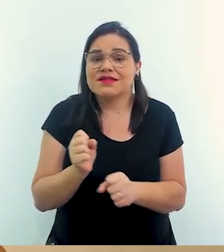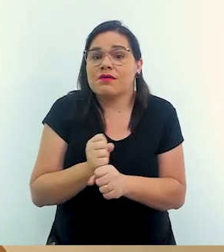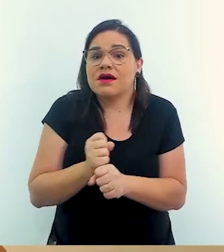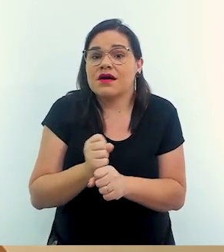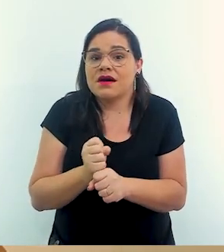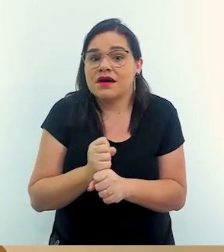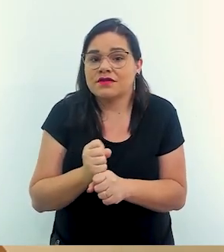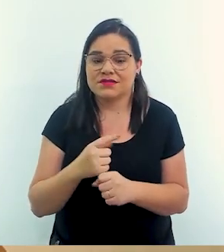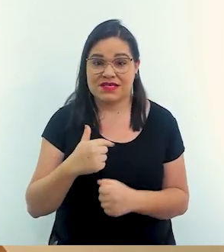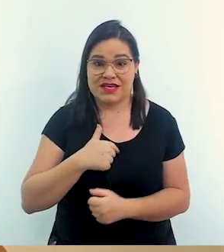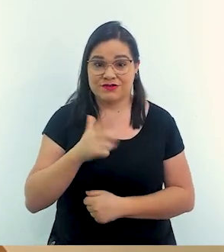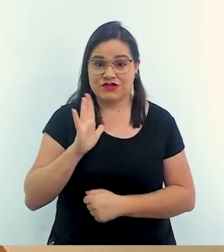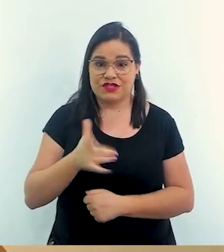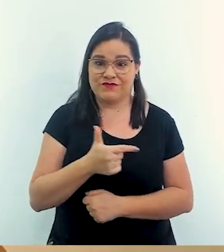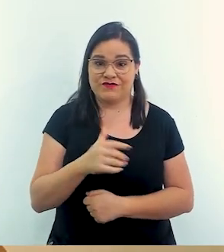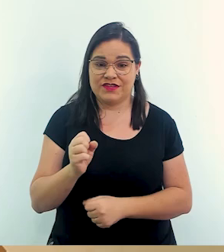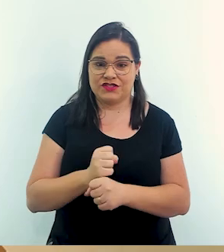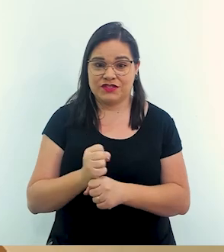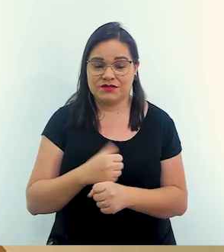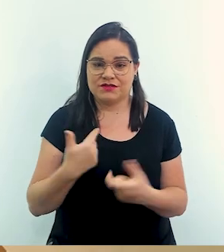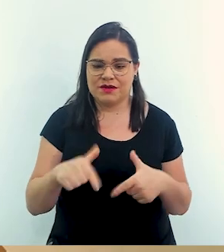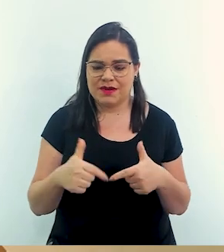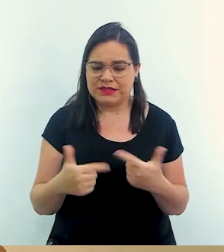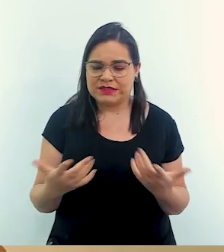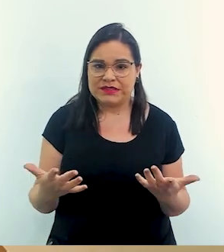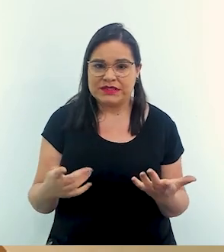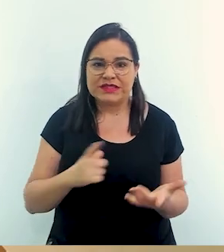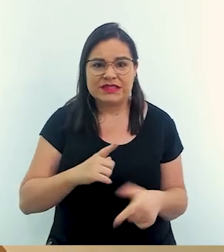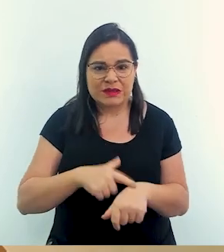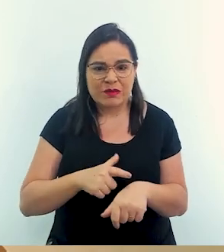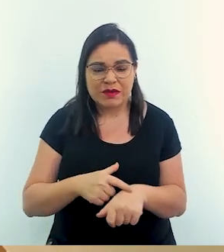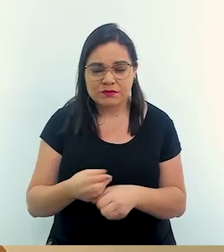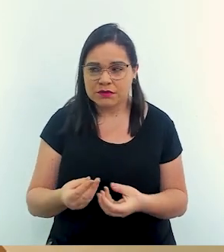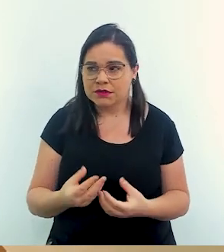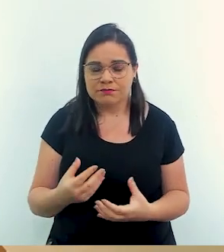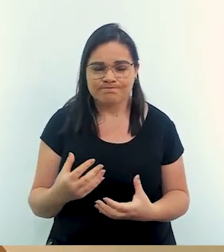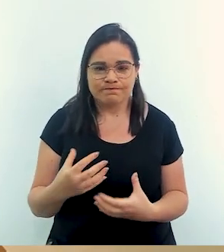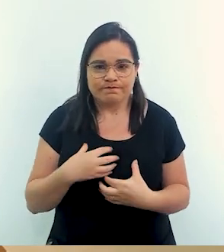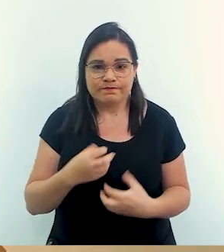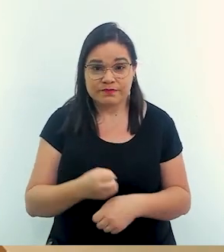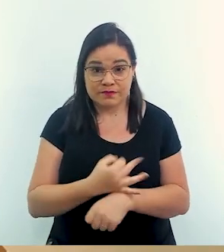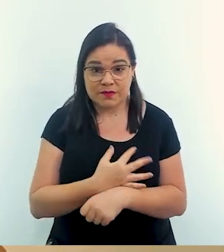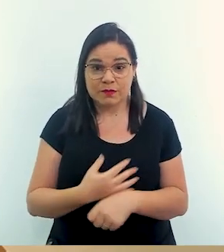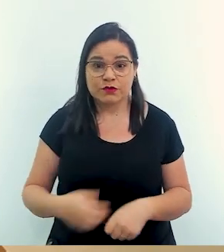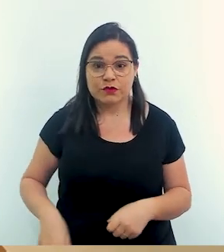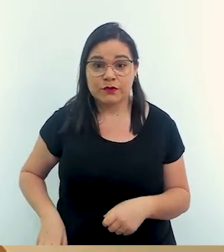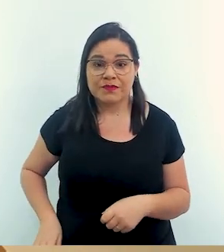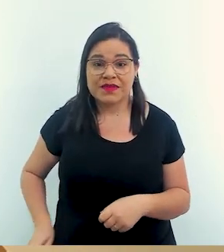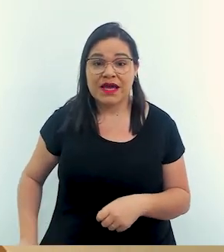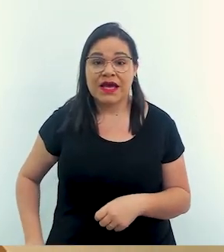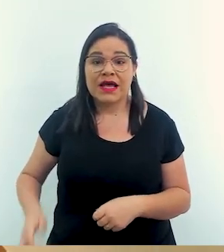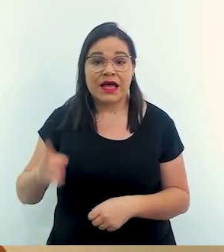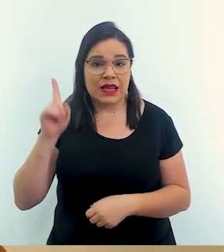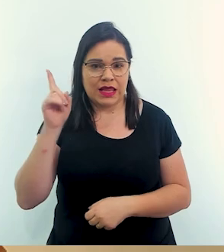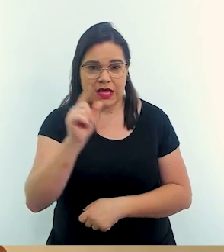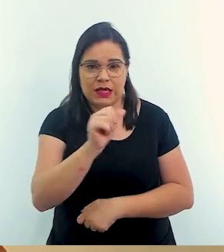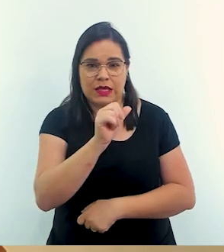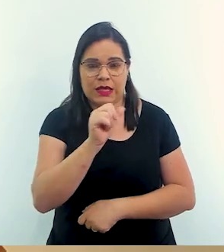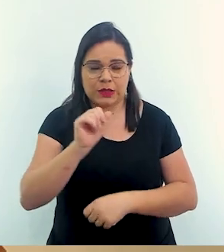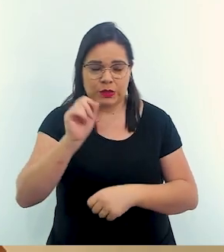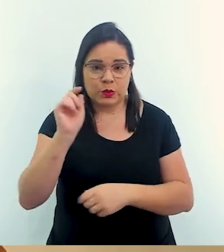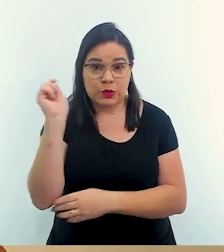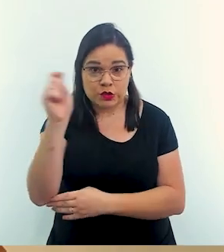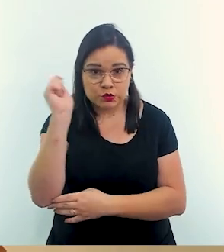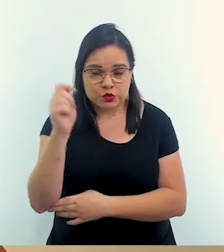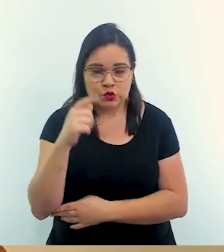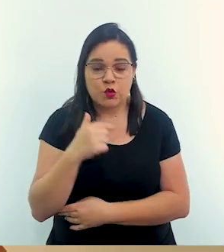são anos eu que tenho 20 anos que eu trabalho nessa área eu falo que tem momentos que me emocionam eu tive uma situação no Rio Grande do Sul o senhor